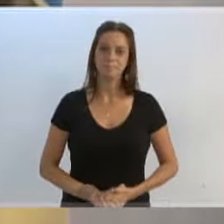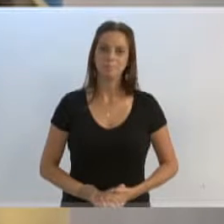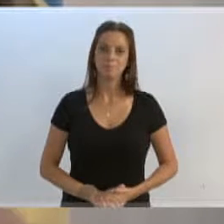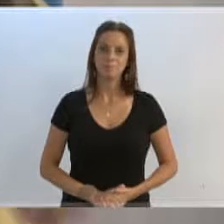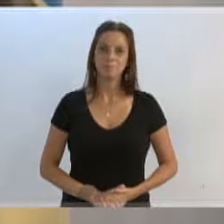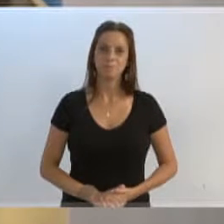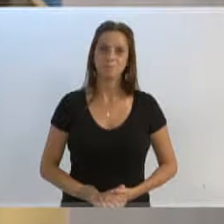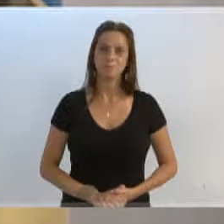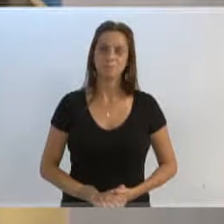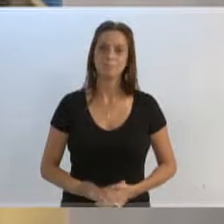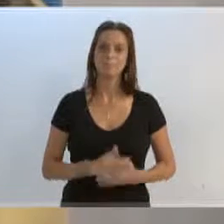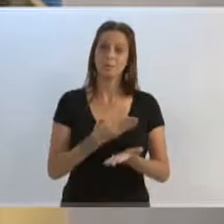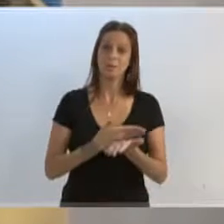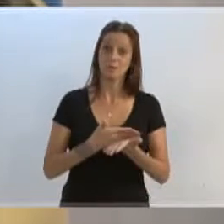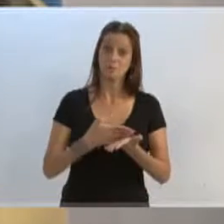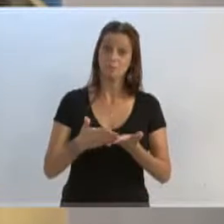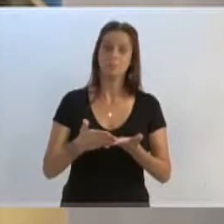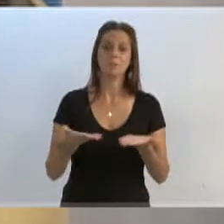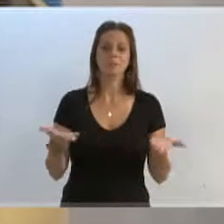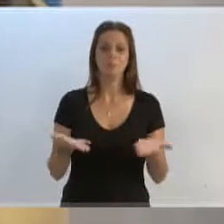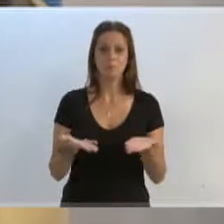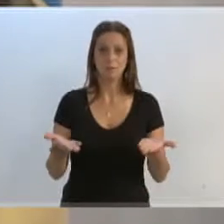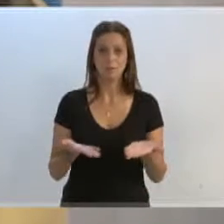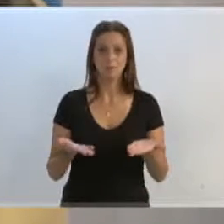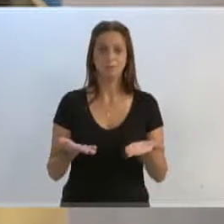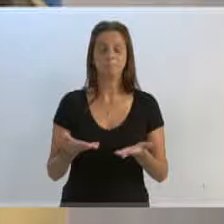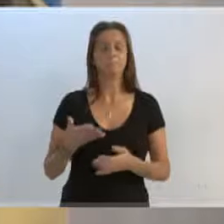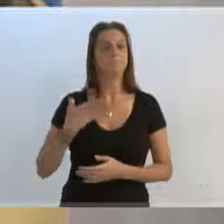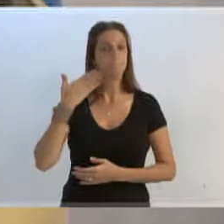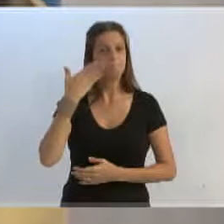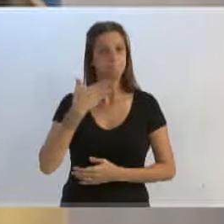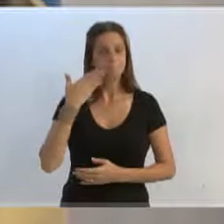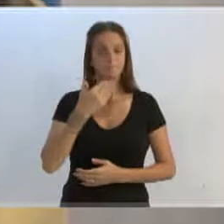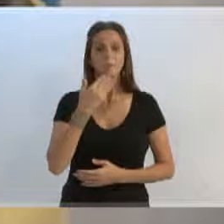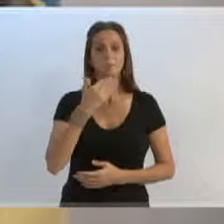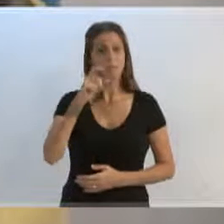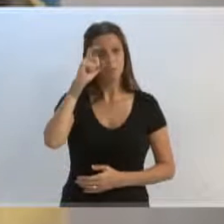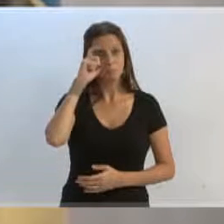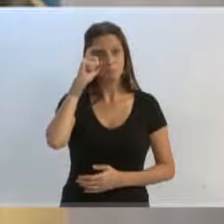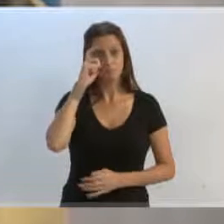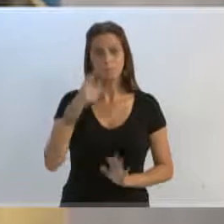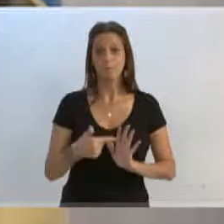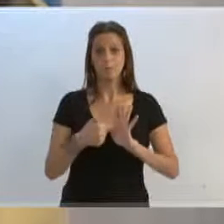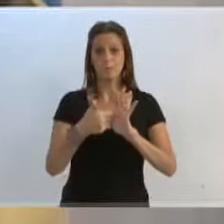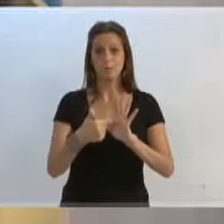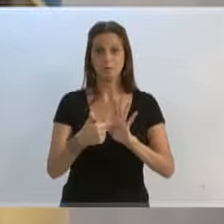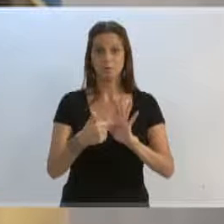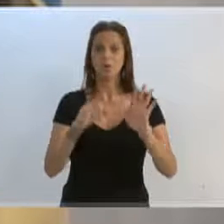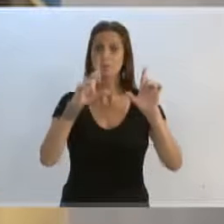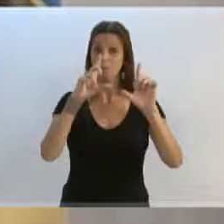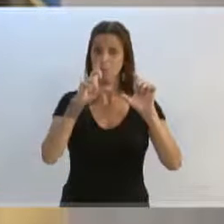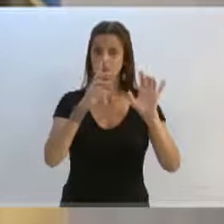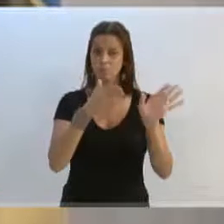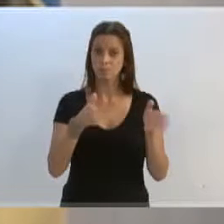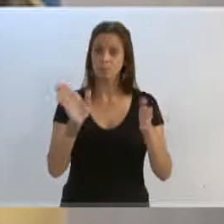Dando início à minha fala, gostaria que o Ari colocasse aqui as fotos